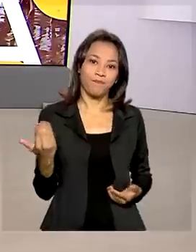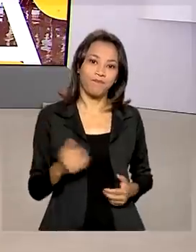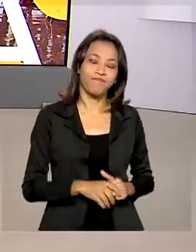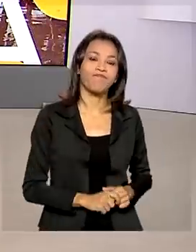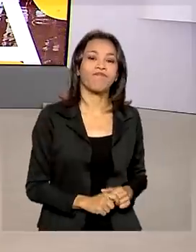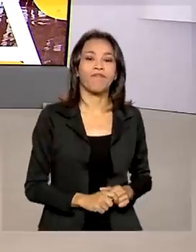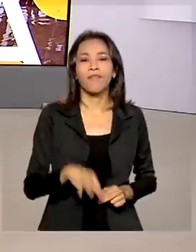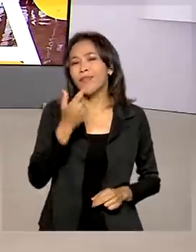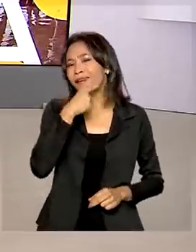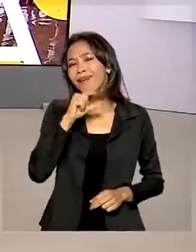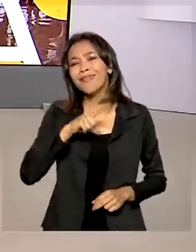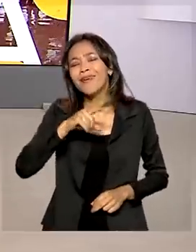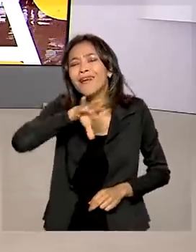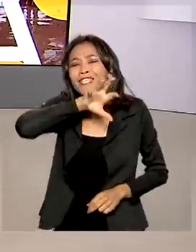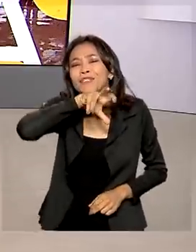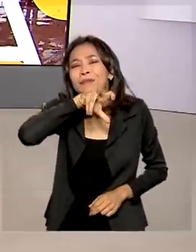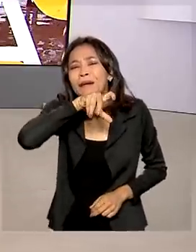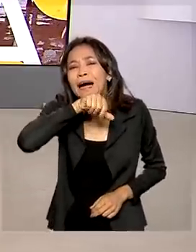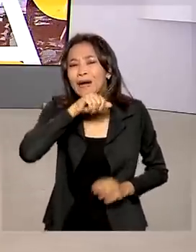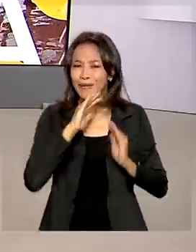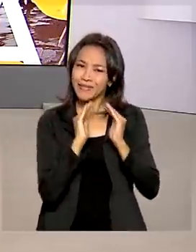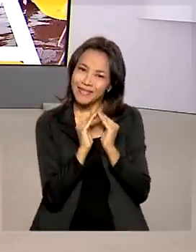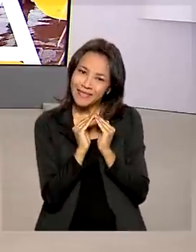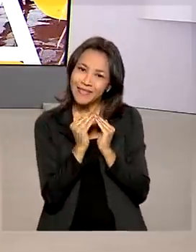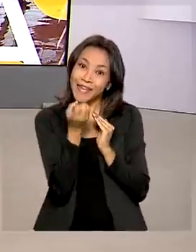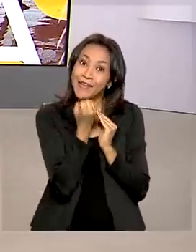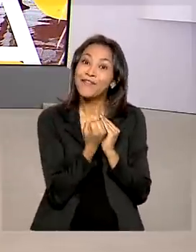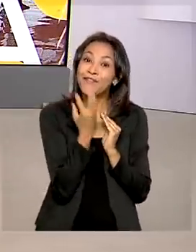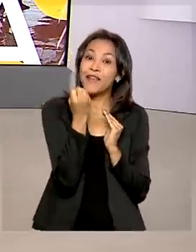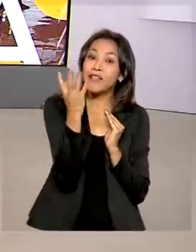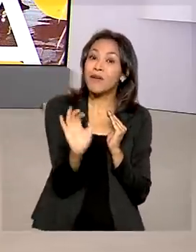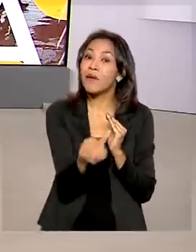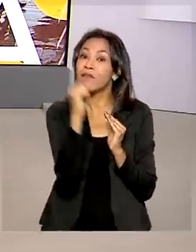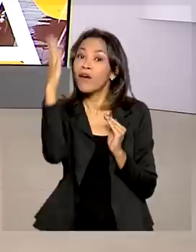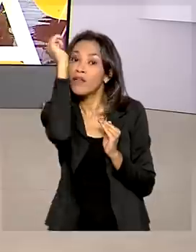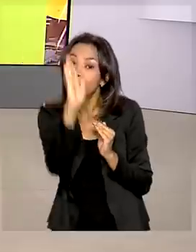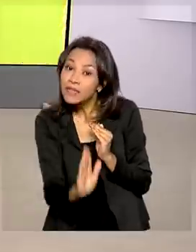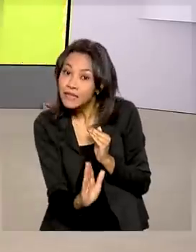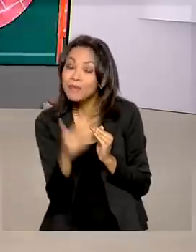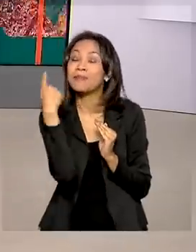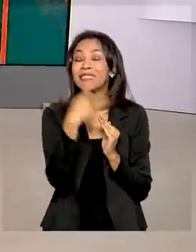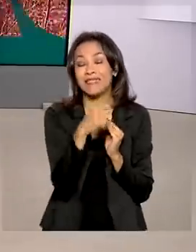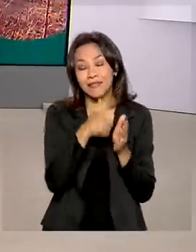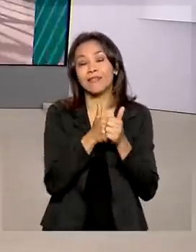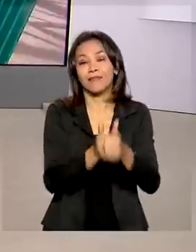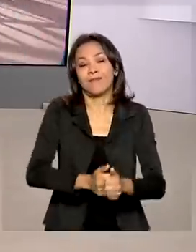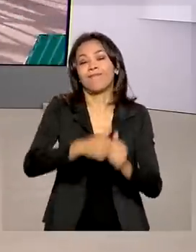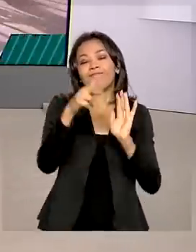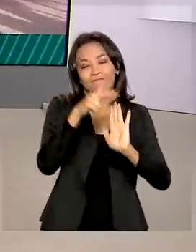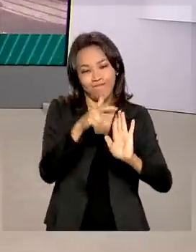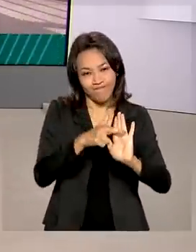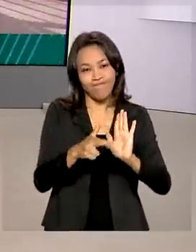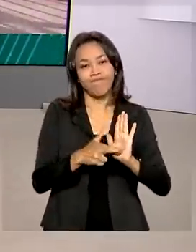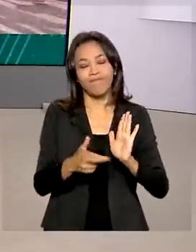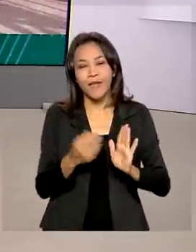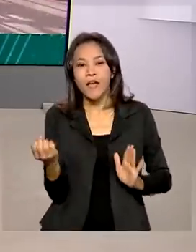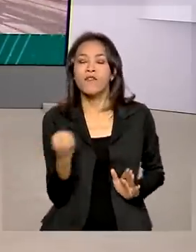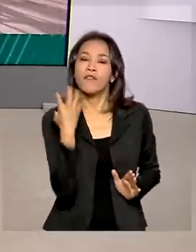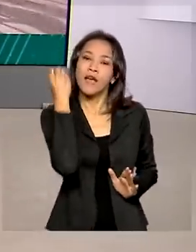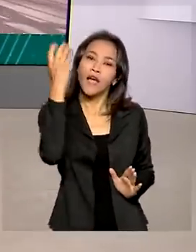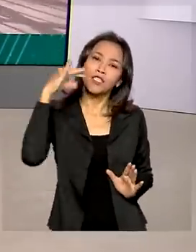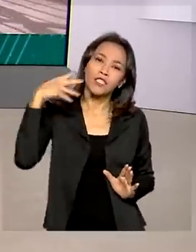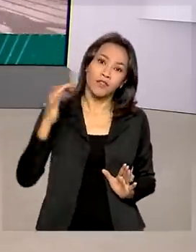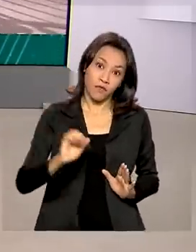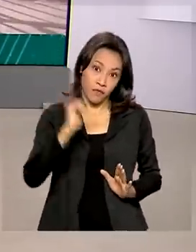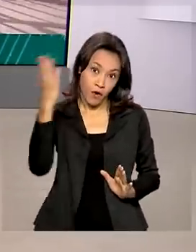Quem tem animal de estimação e pretende viajar com ele para fora do país, precisa seguir alguns protocolos. Viagens internacionais